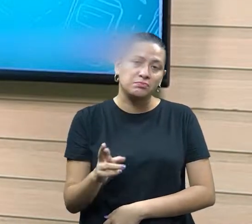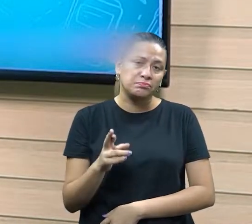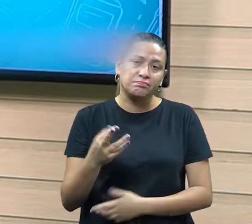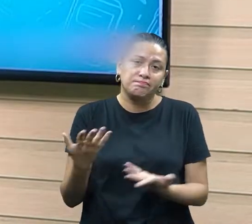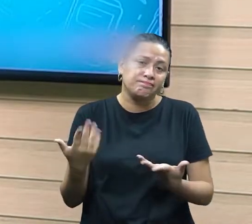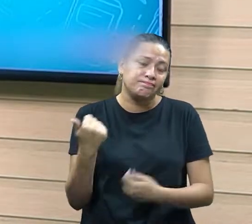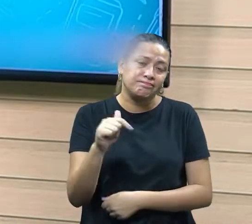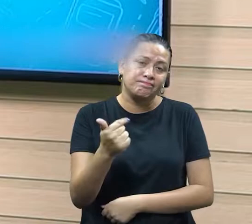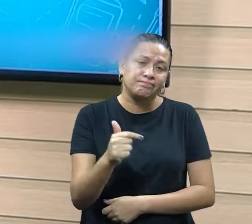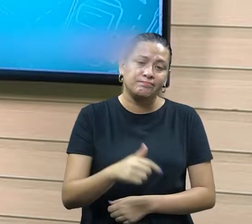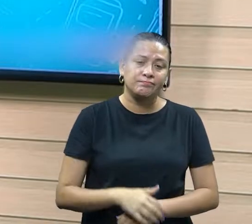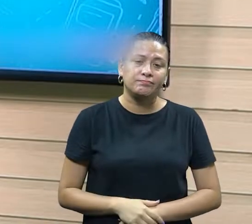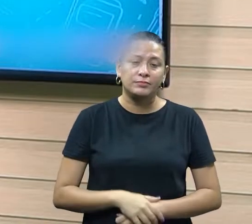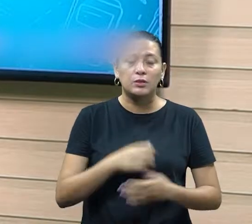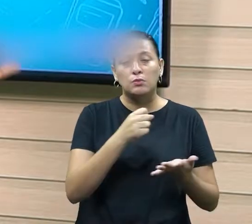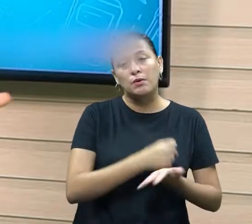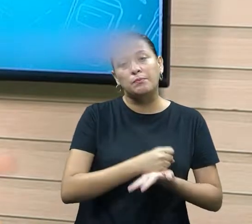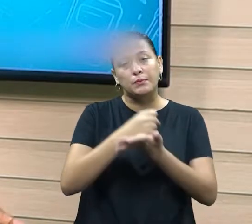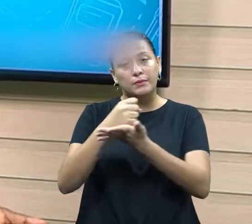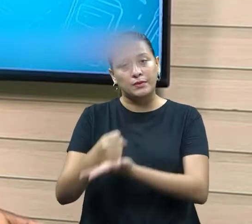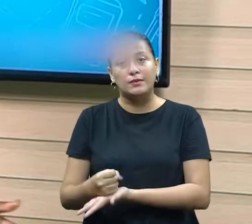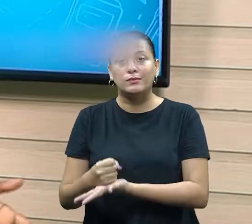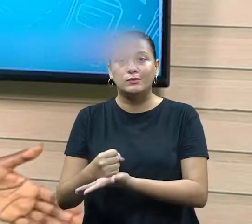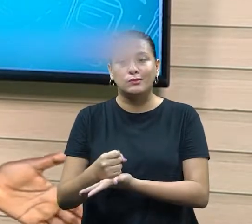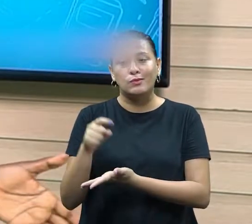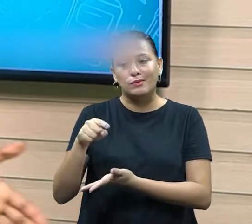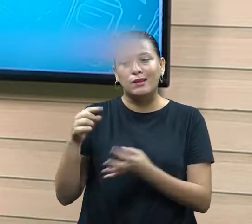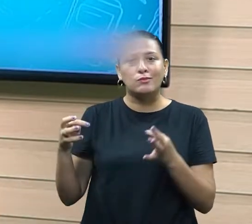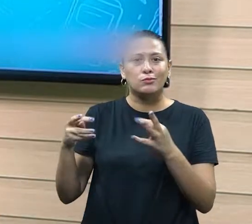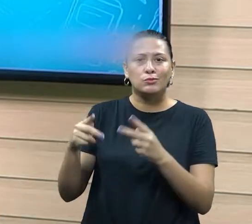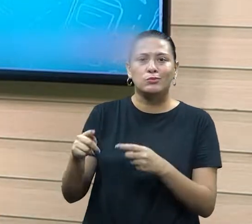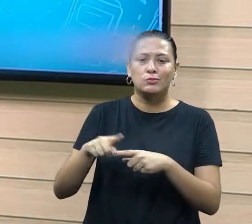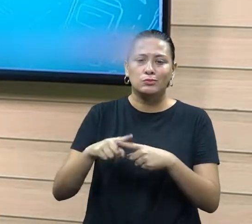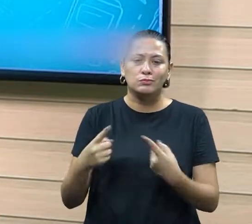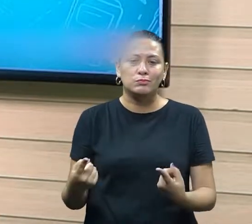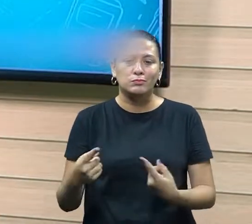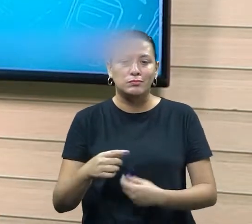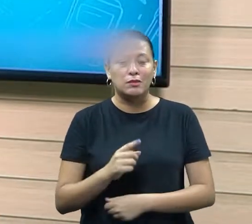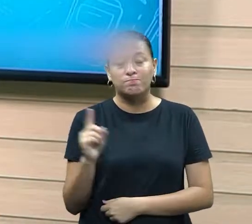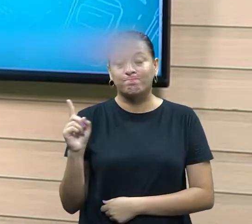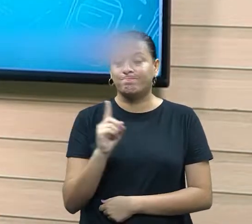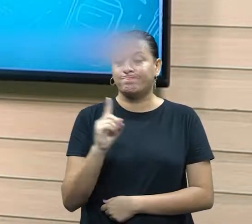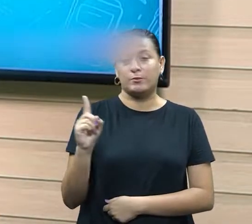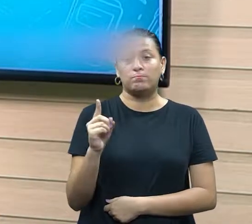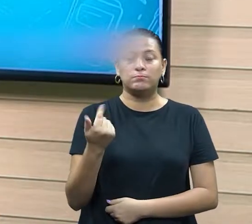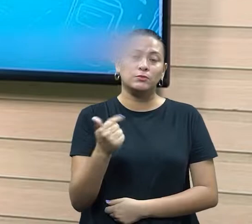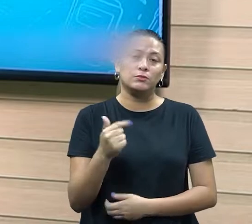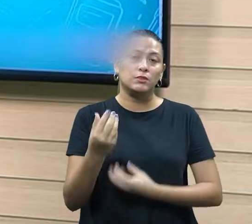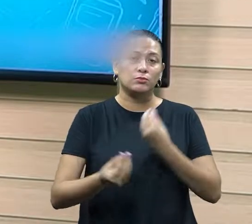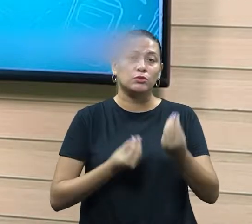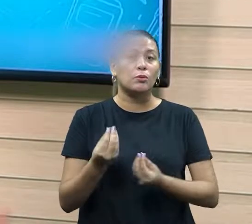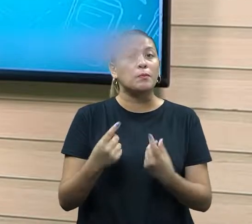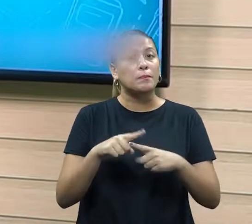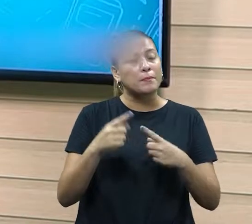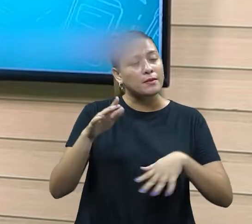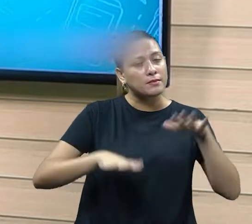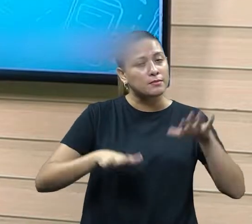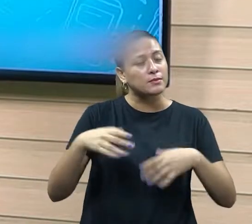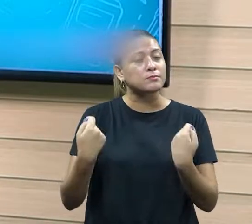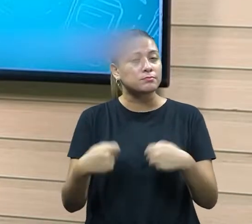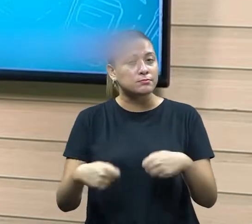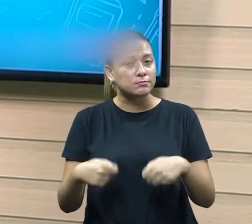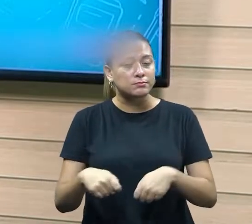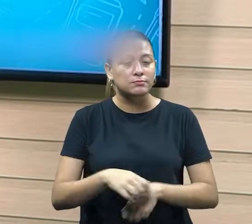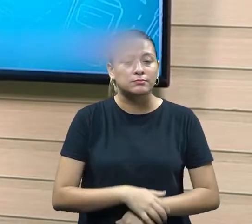não traz soluções. Já o apoiador, né? Que busca apoiar tudo, mas não tem um não que ele possa dizer e é necessário, né? Como ela deixa